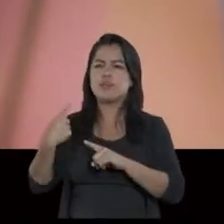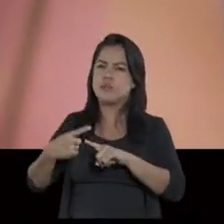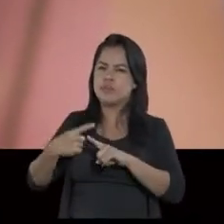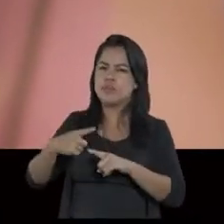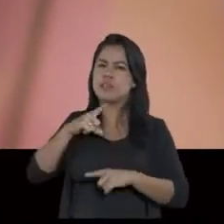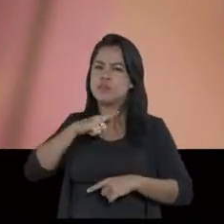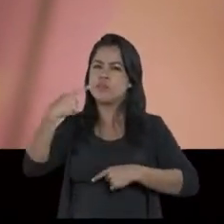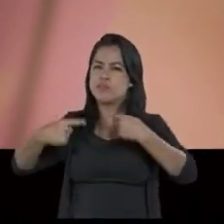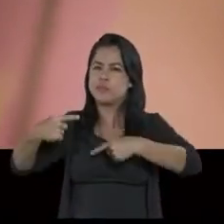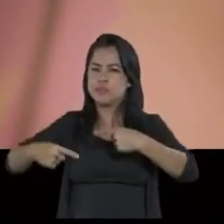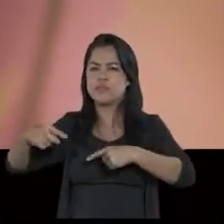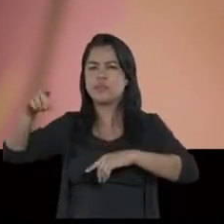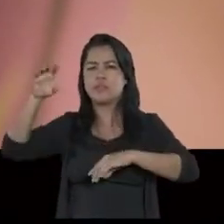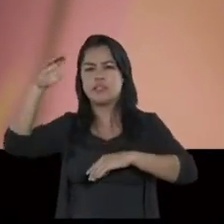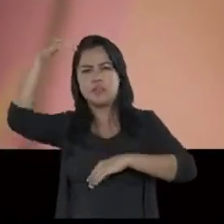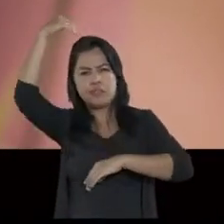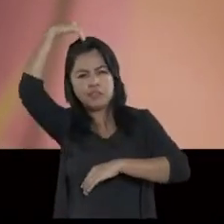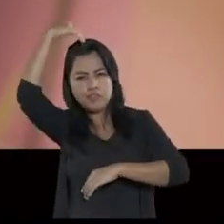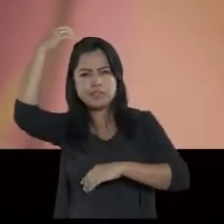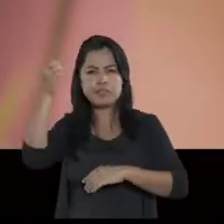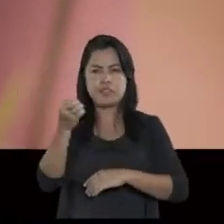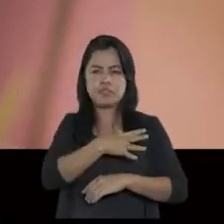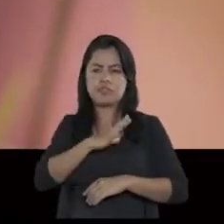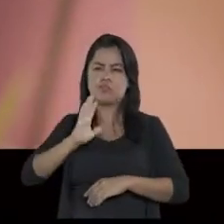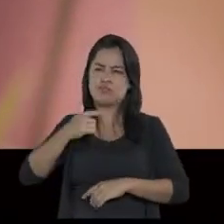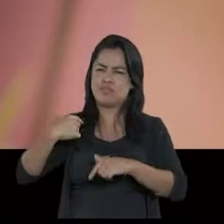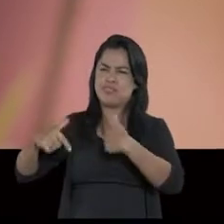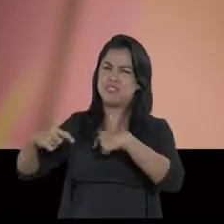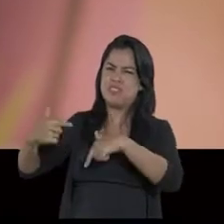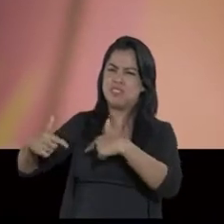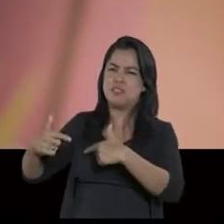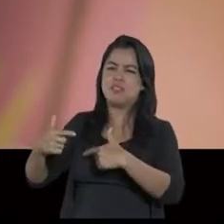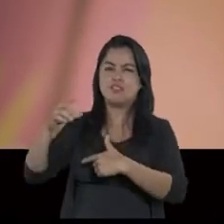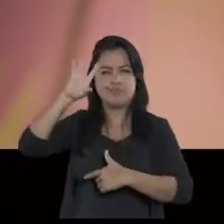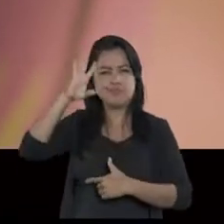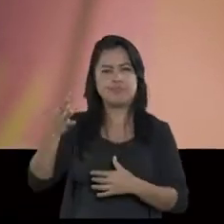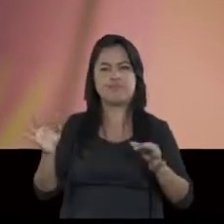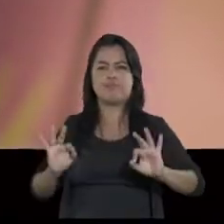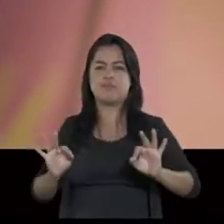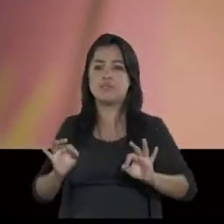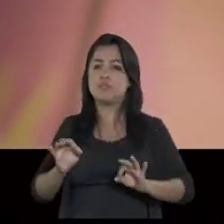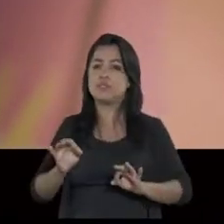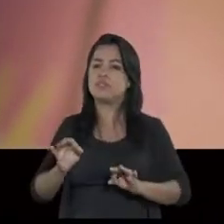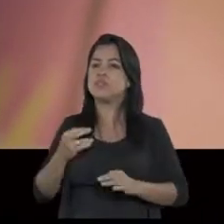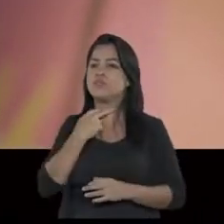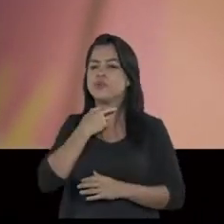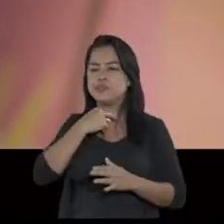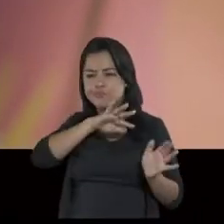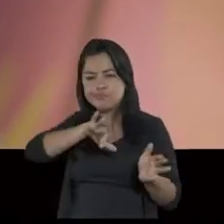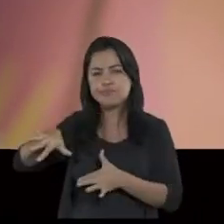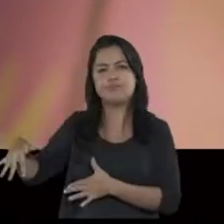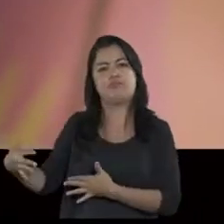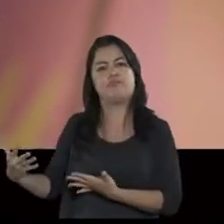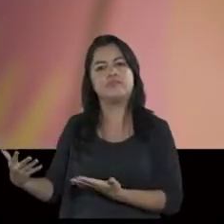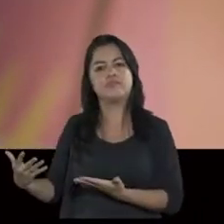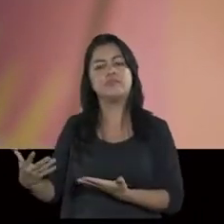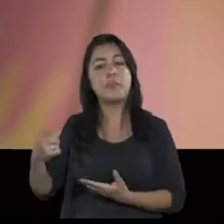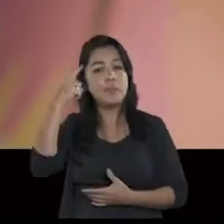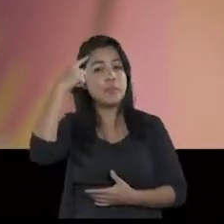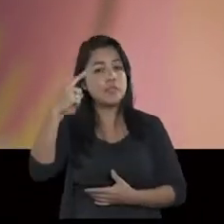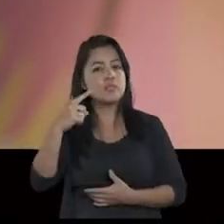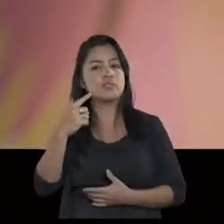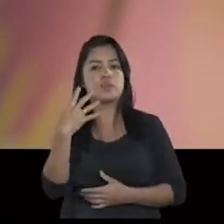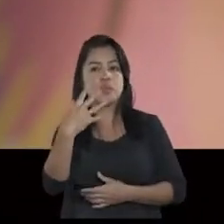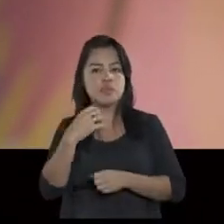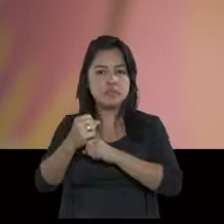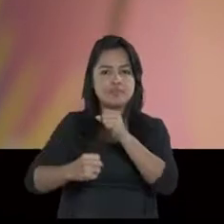fingem de novos, mas já estão aí há muito tempo e não resolveram nada. Esse é um risco desnecessário. Pense